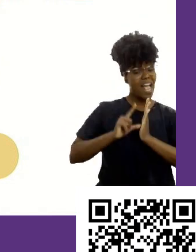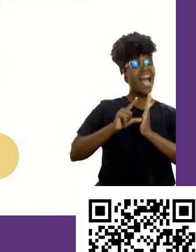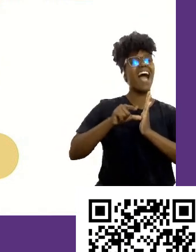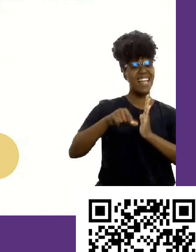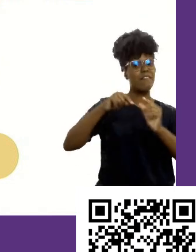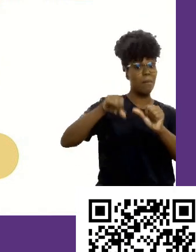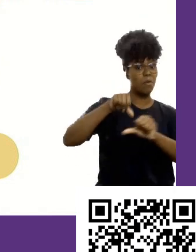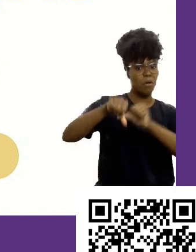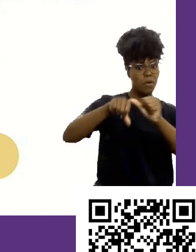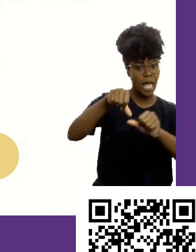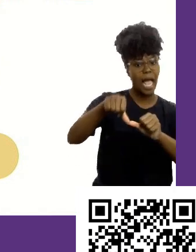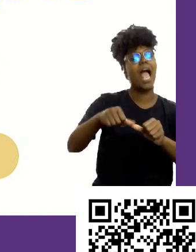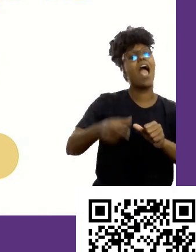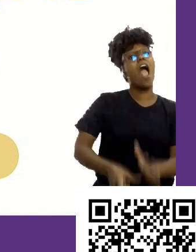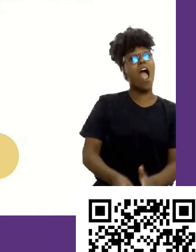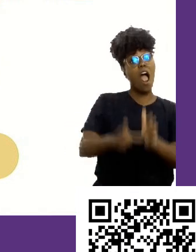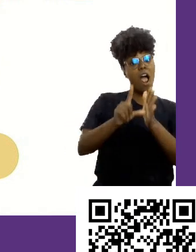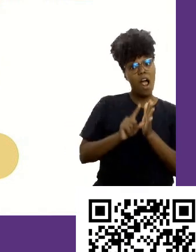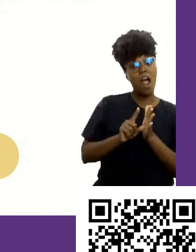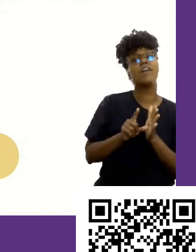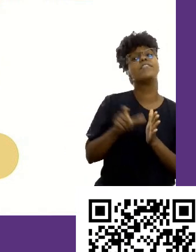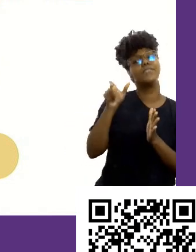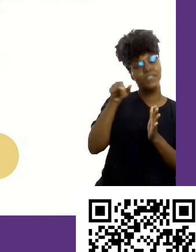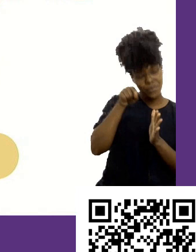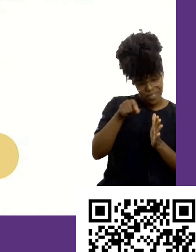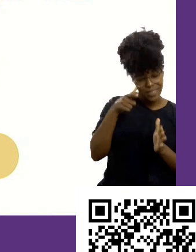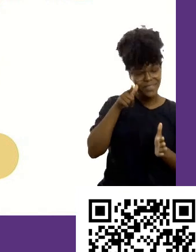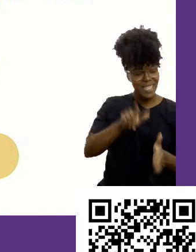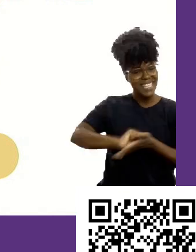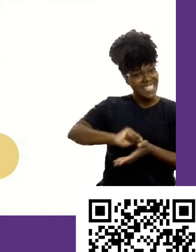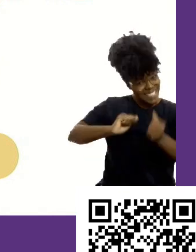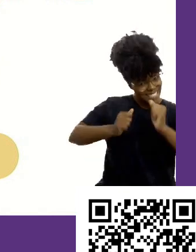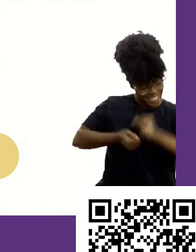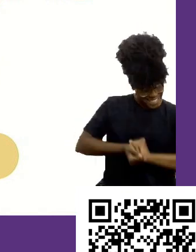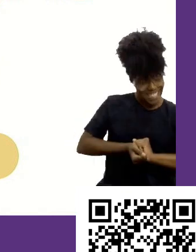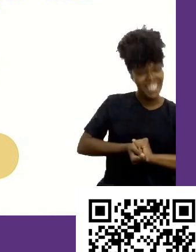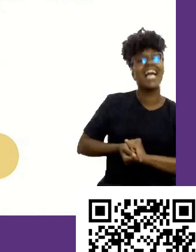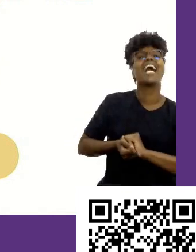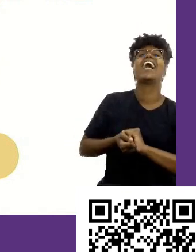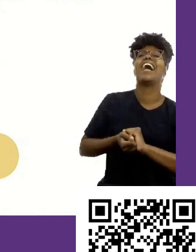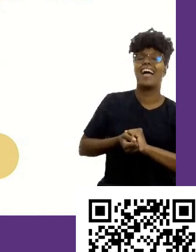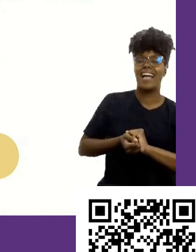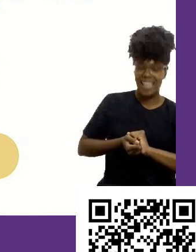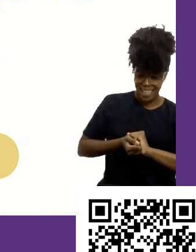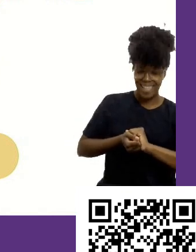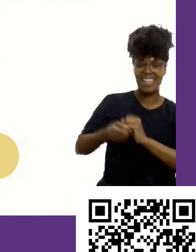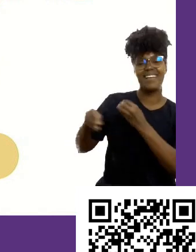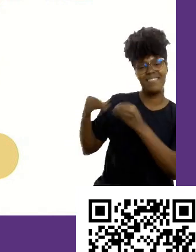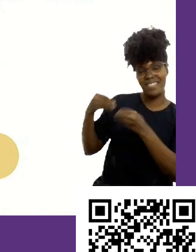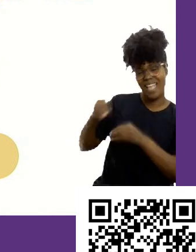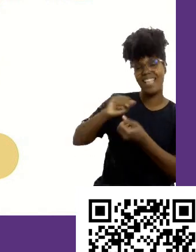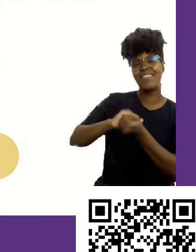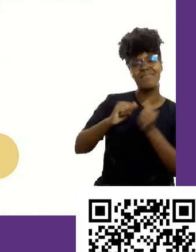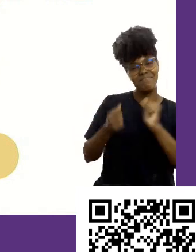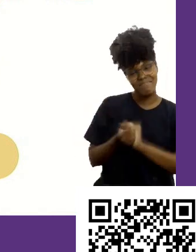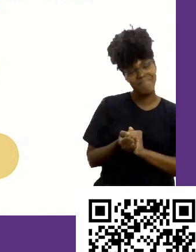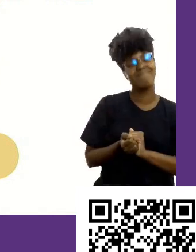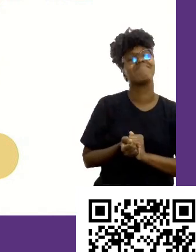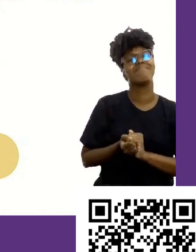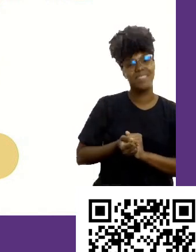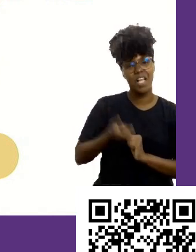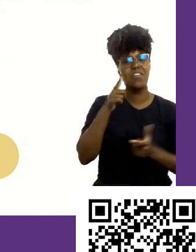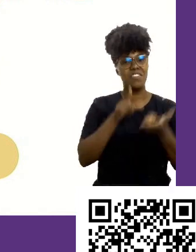você se adapta antes. Aí sim a sua flexibilidade e adaptabilidade vai ter um diferencial para você. Agora, se